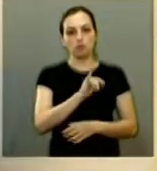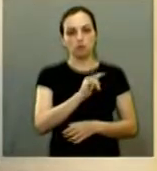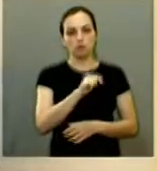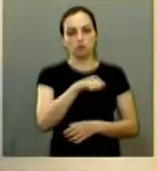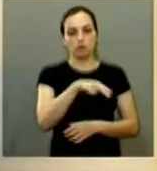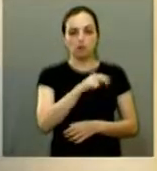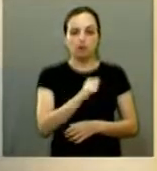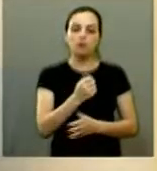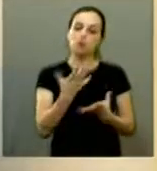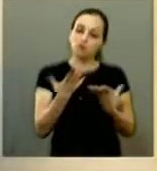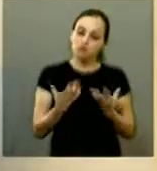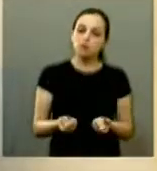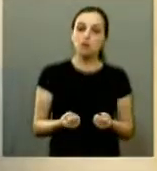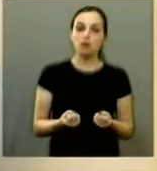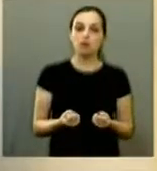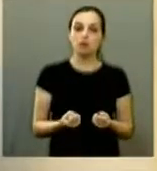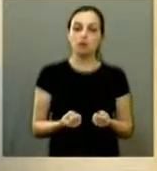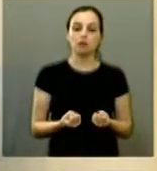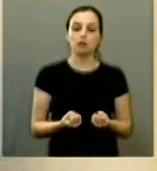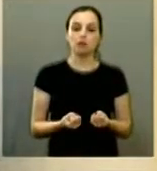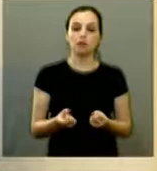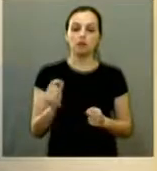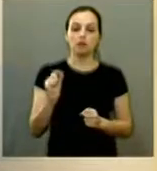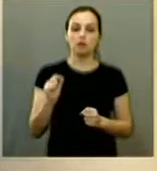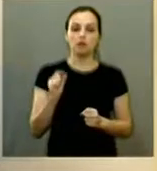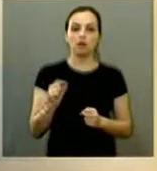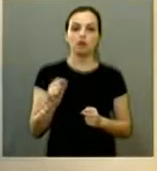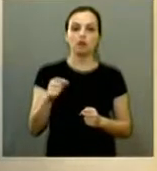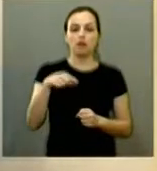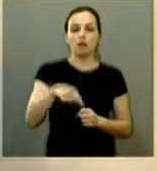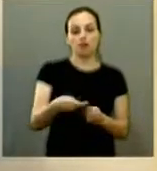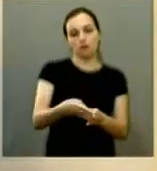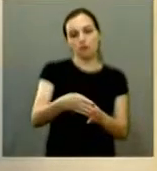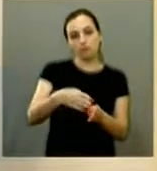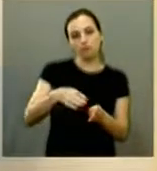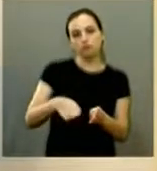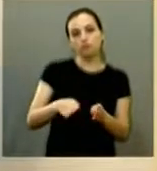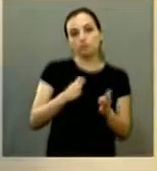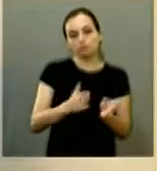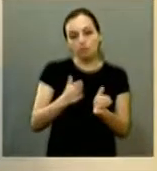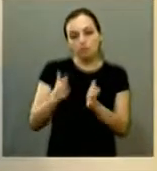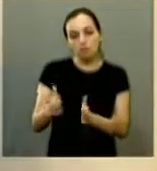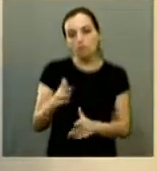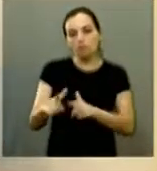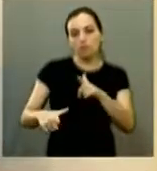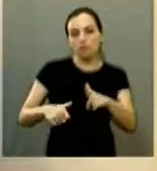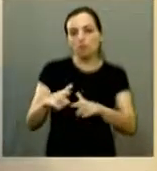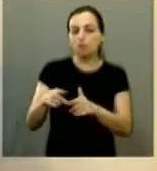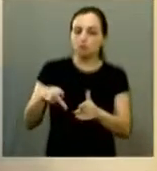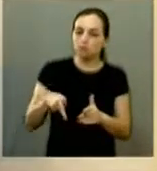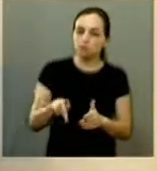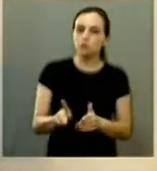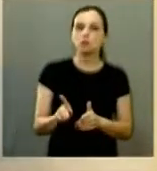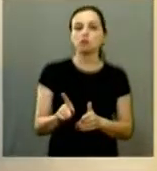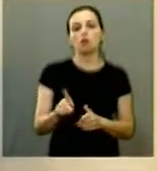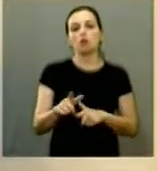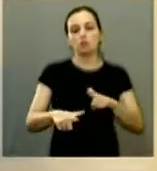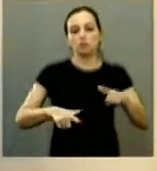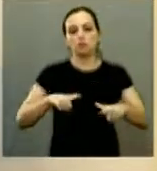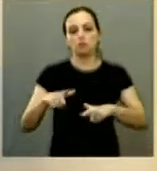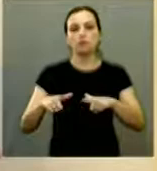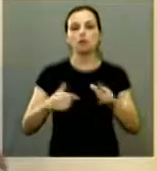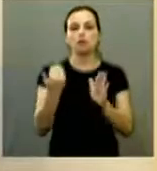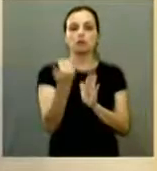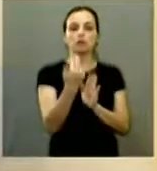do desabafo da Juliana a vereadora Juliana ela está nessa casa já há vários mandatos e sempre pautando de